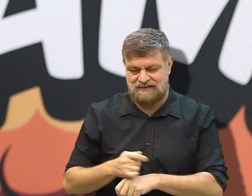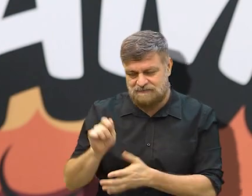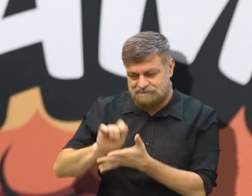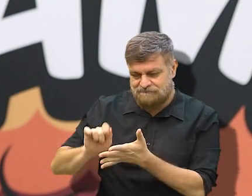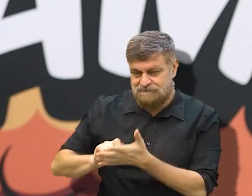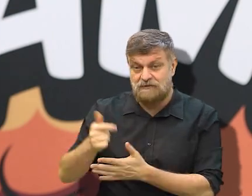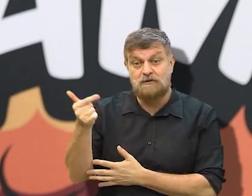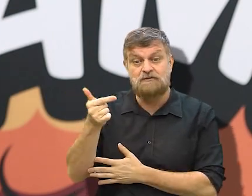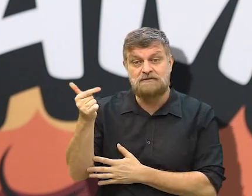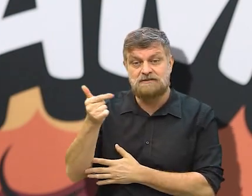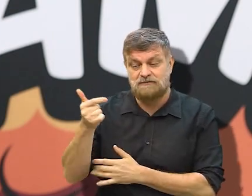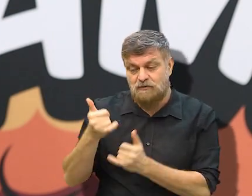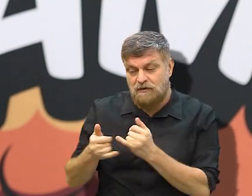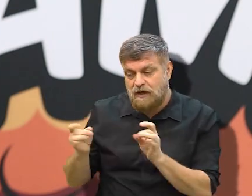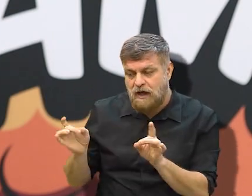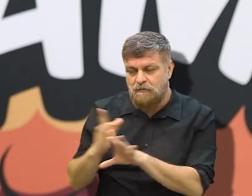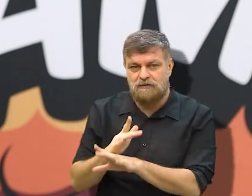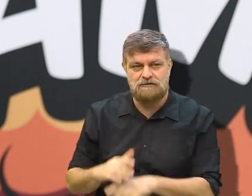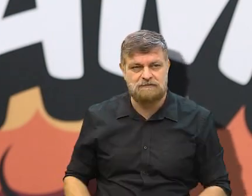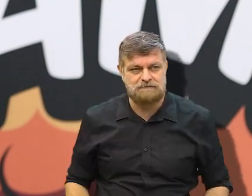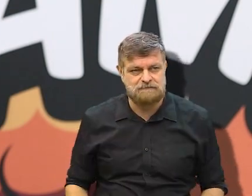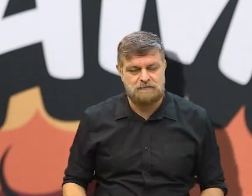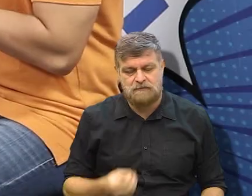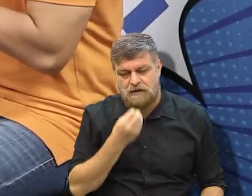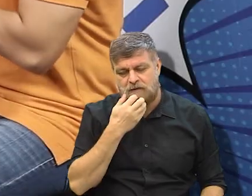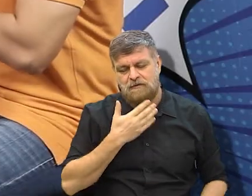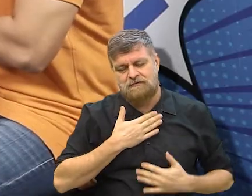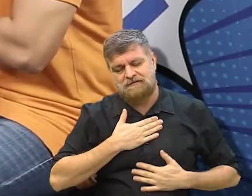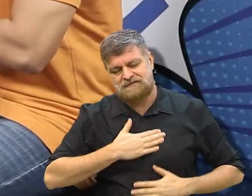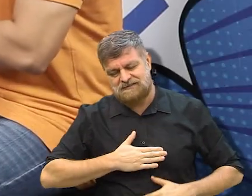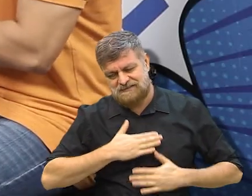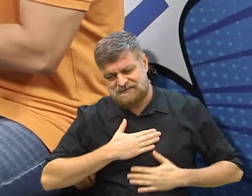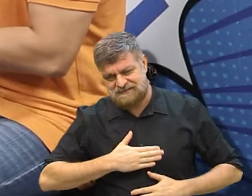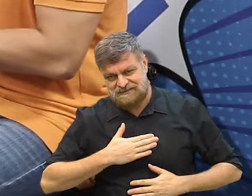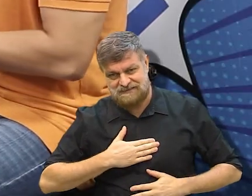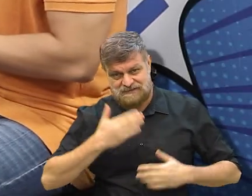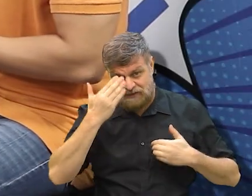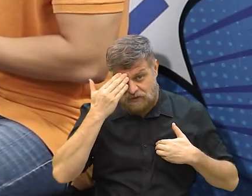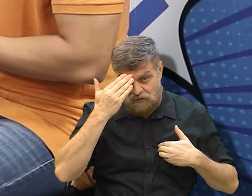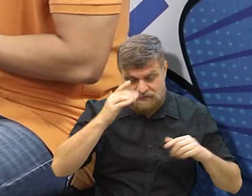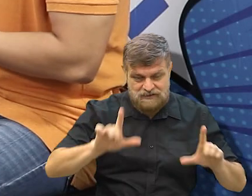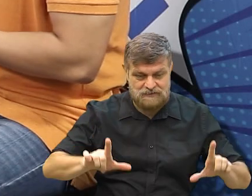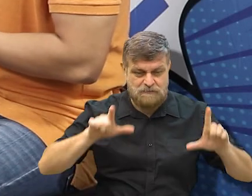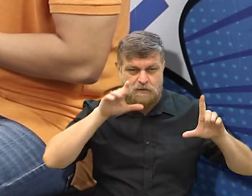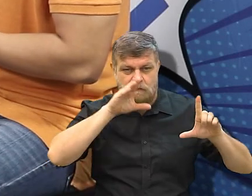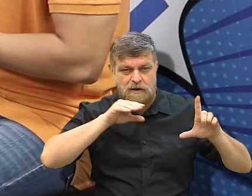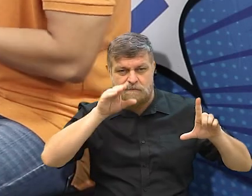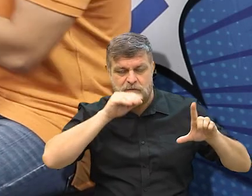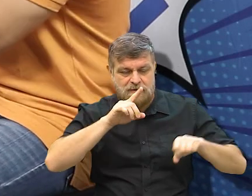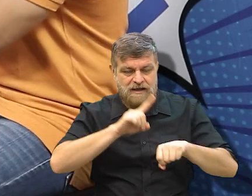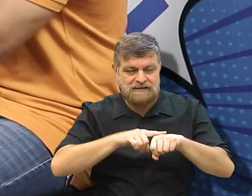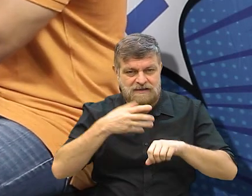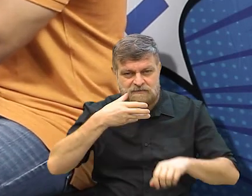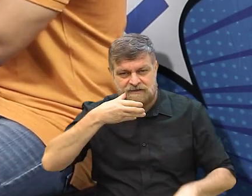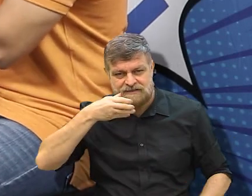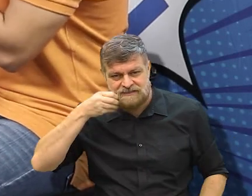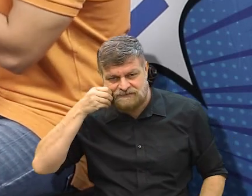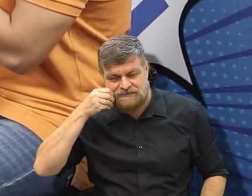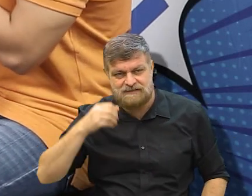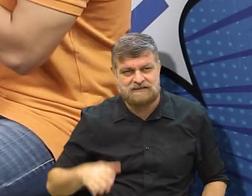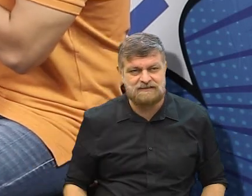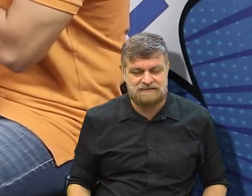precisa terminar o segundo livro. Então, Anne, bom descanso e, olha, muito obrigado por você reservar esse